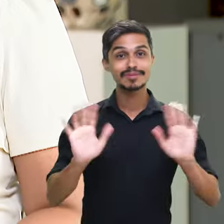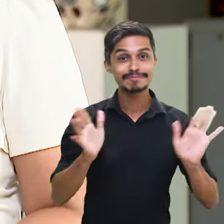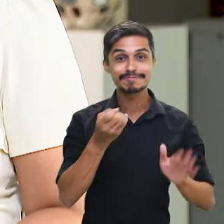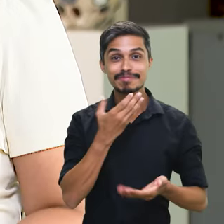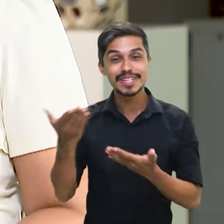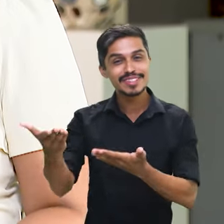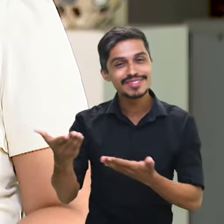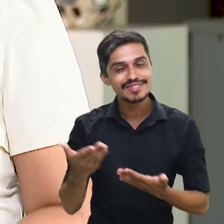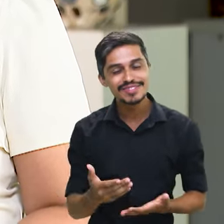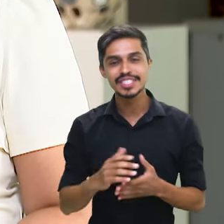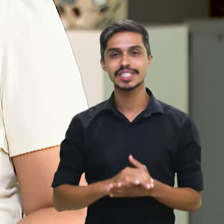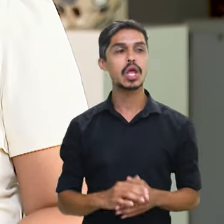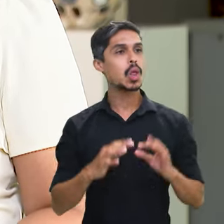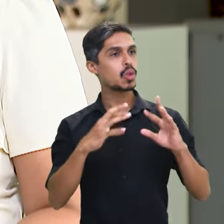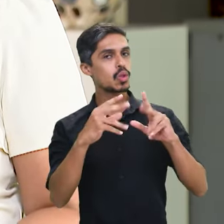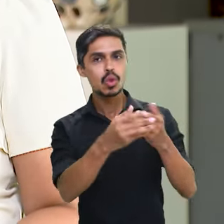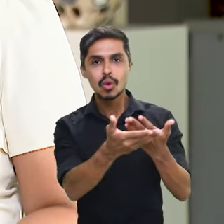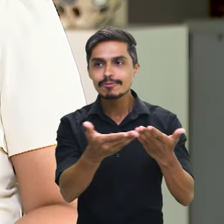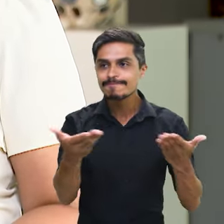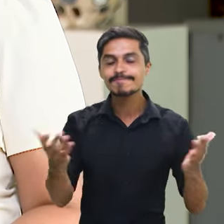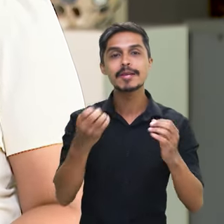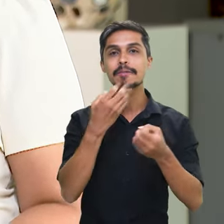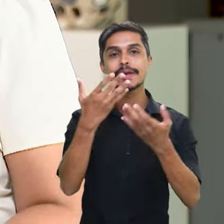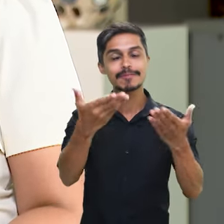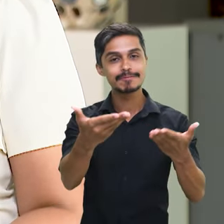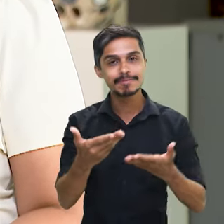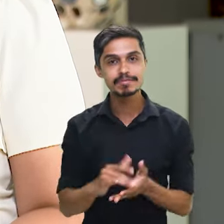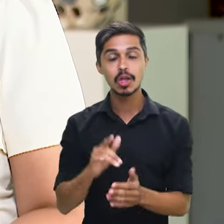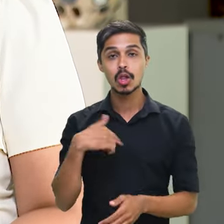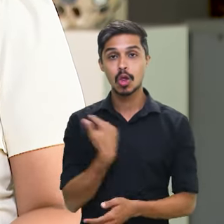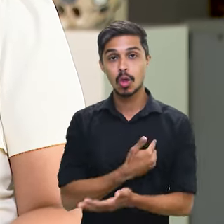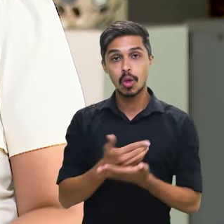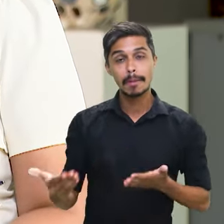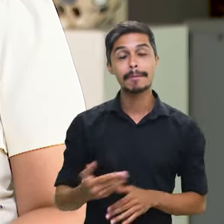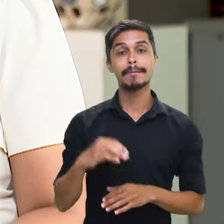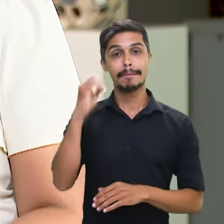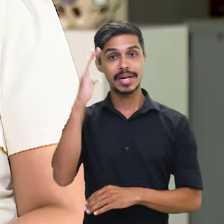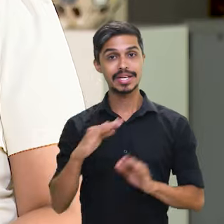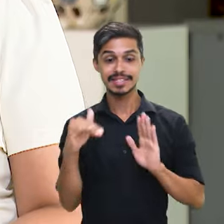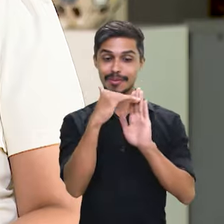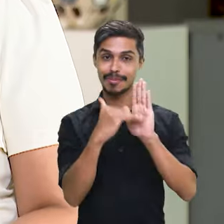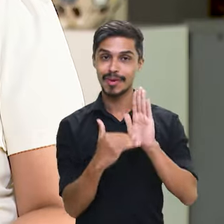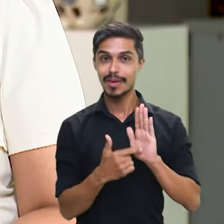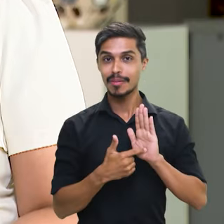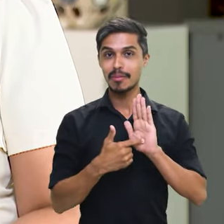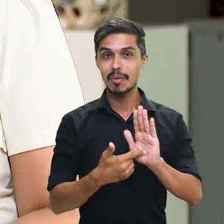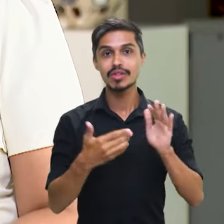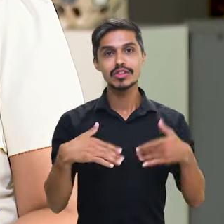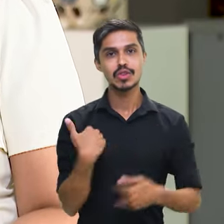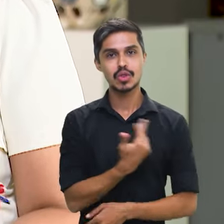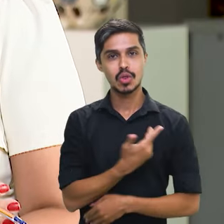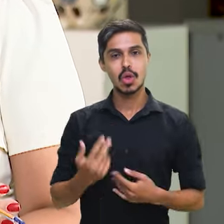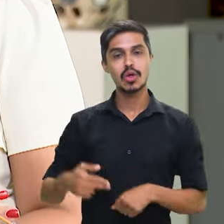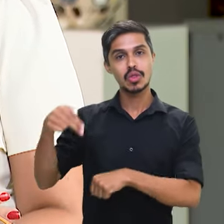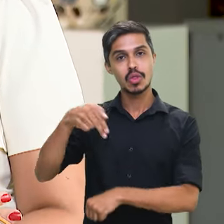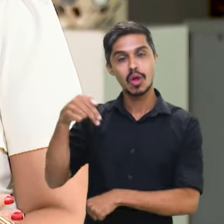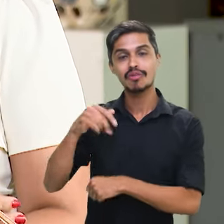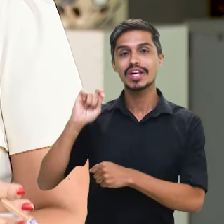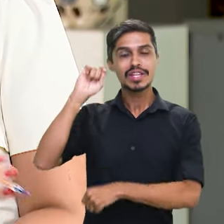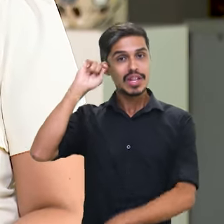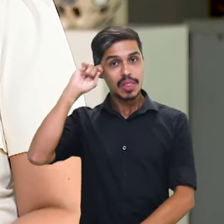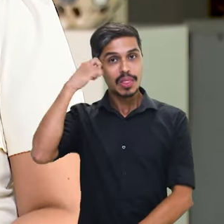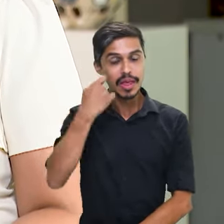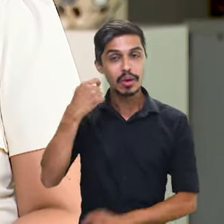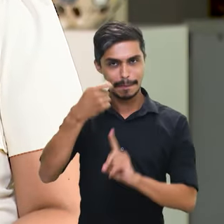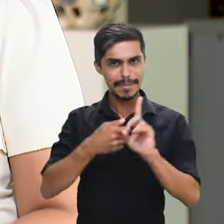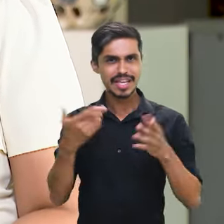Olá, seja bem-vindo, seja bem-vinda. Começa agora mais um Brasil em Pauta. Nós estamos no Novembro Negro,